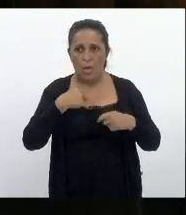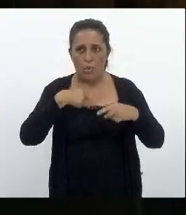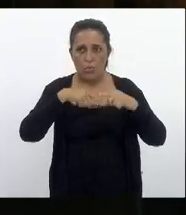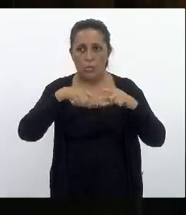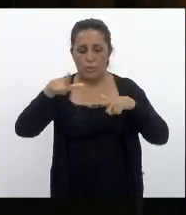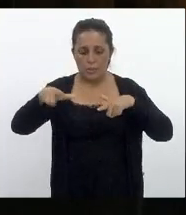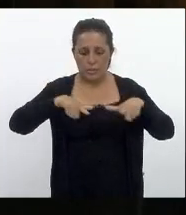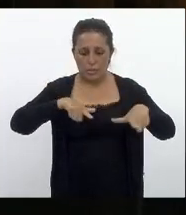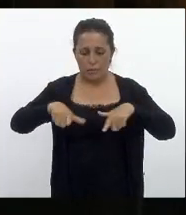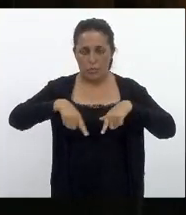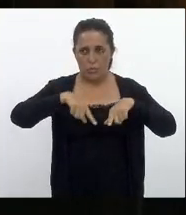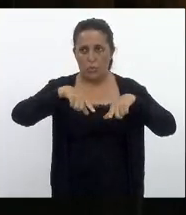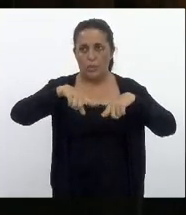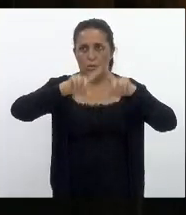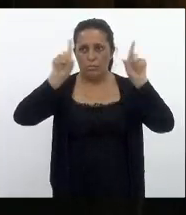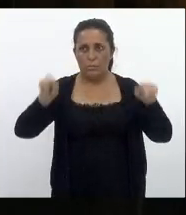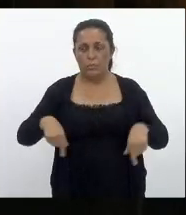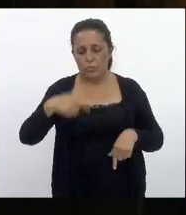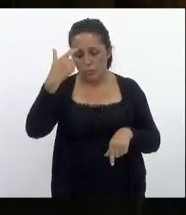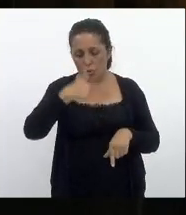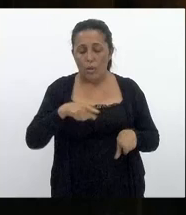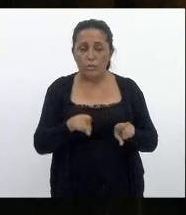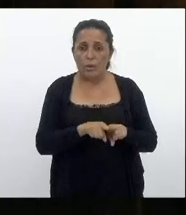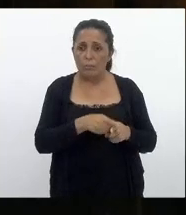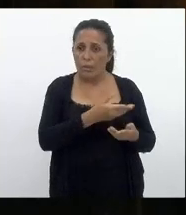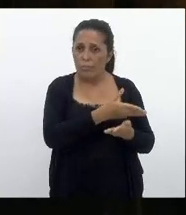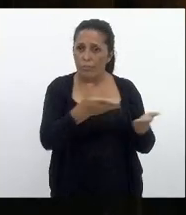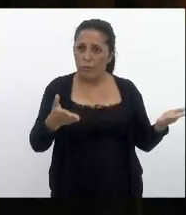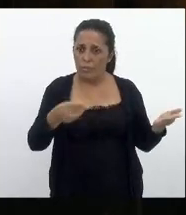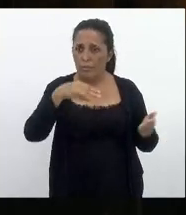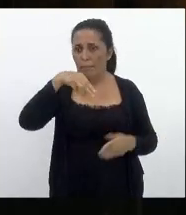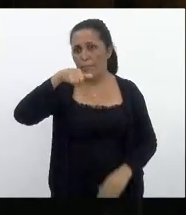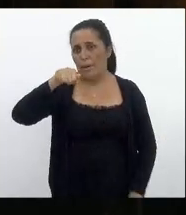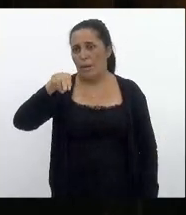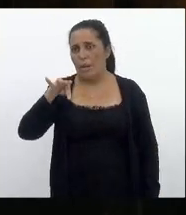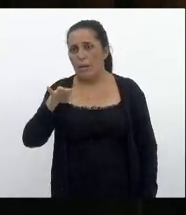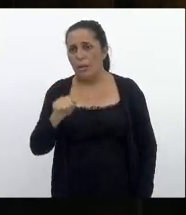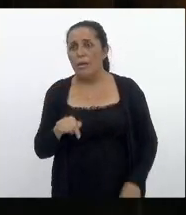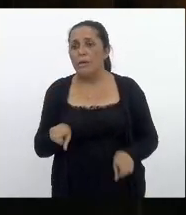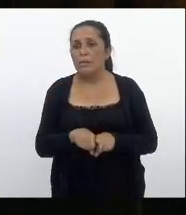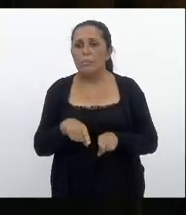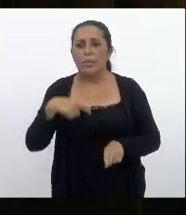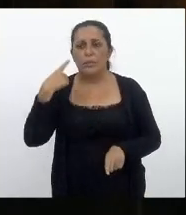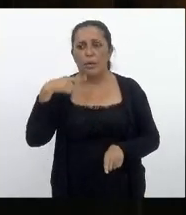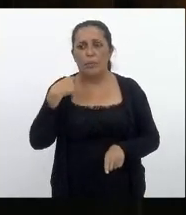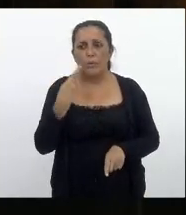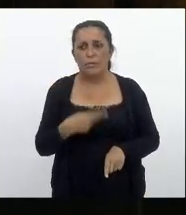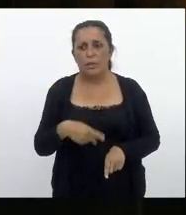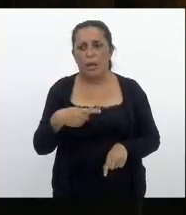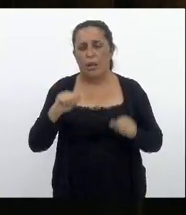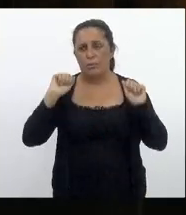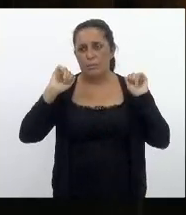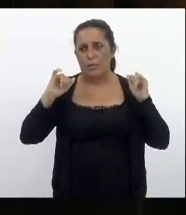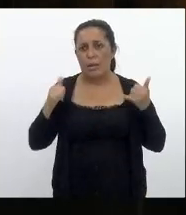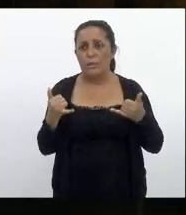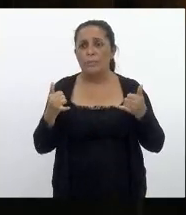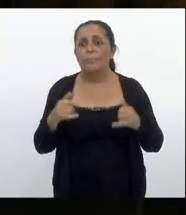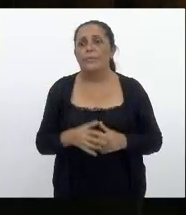que sou assim como vossa excelência e muitos deputados desta casa sem sombra de dúvida